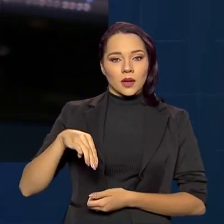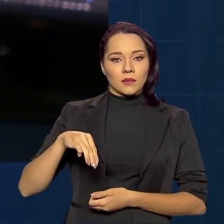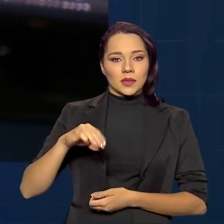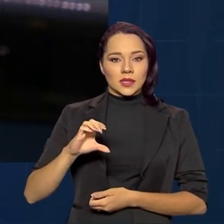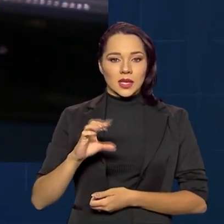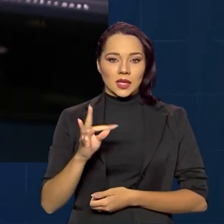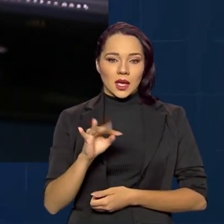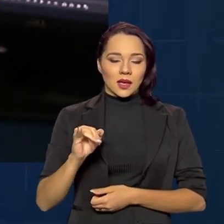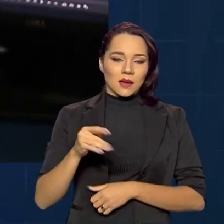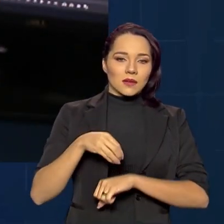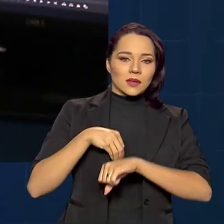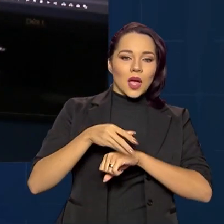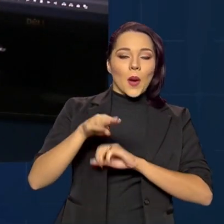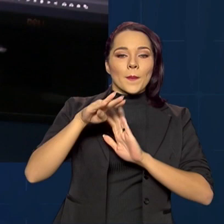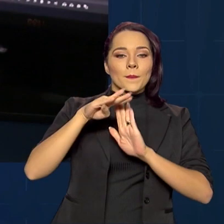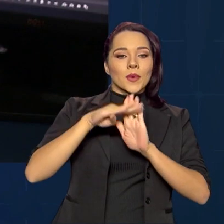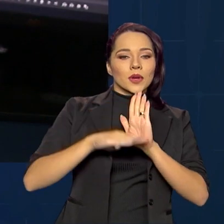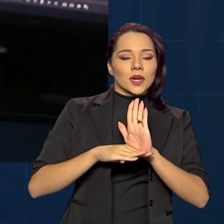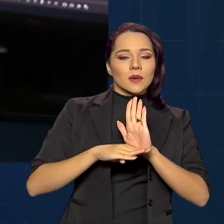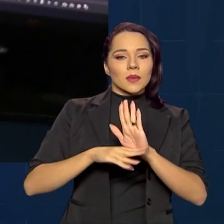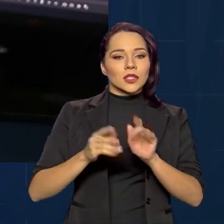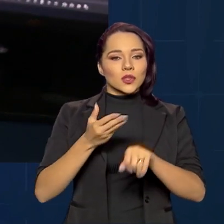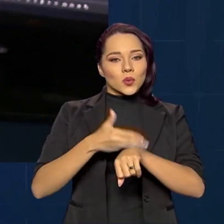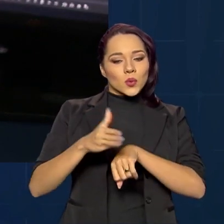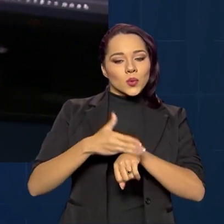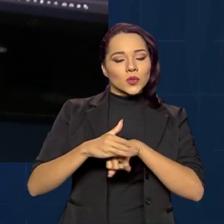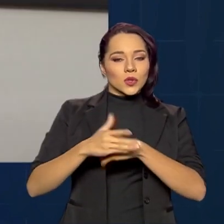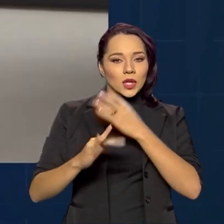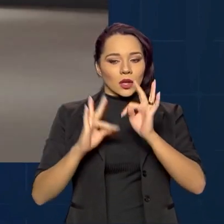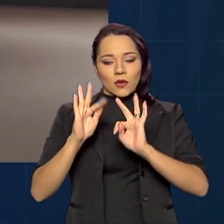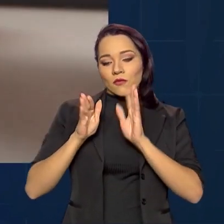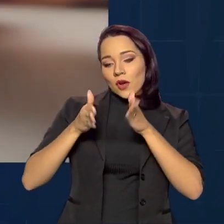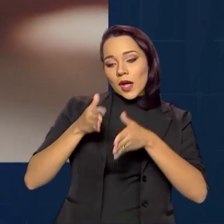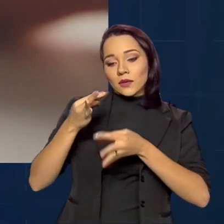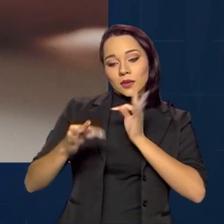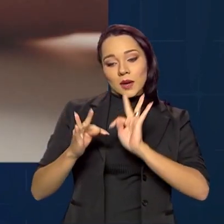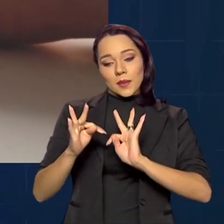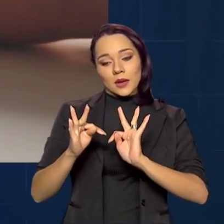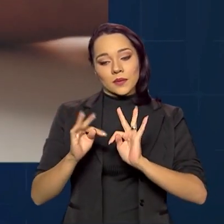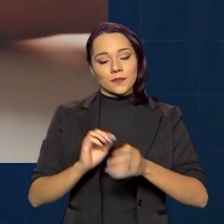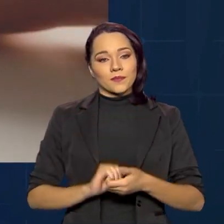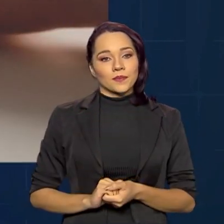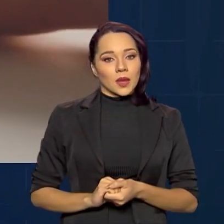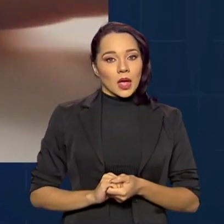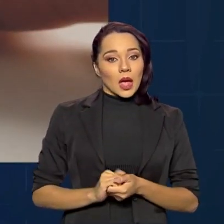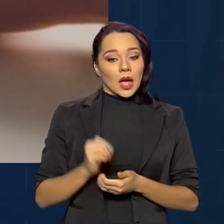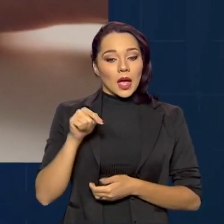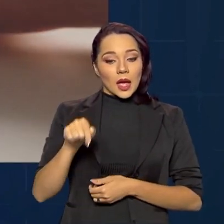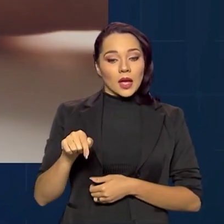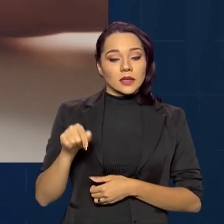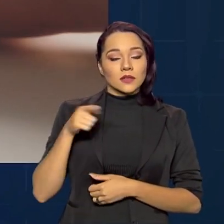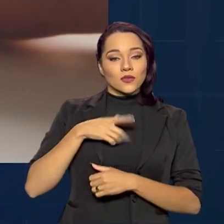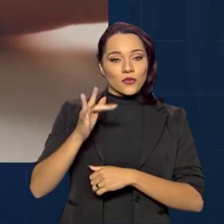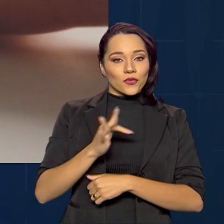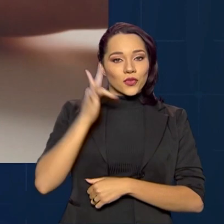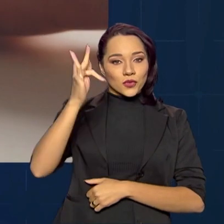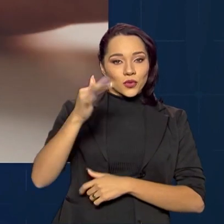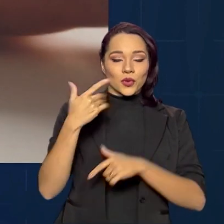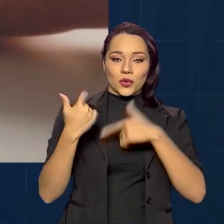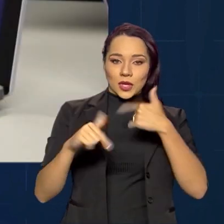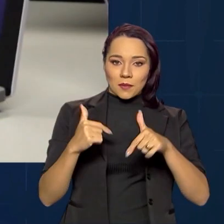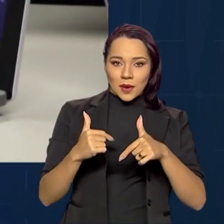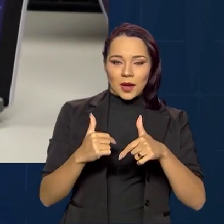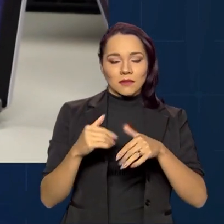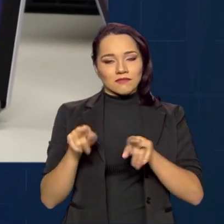lançar um programa de capacitação tecnológica focado no trabalho. O MCTI Futuro, Futuro do Trabalho,